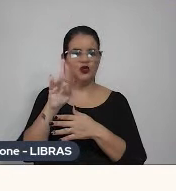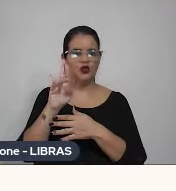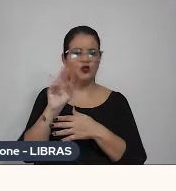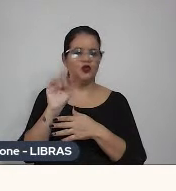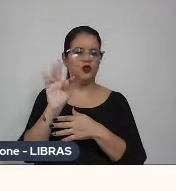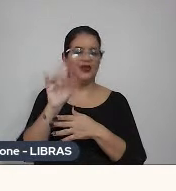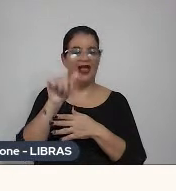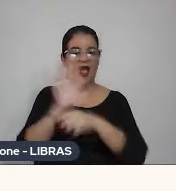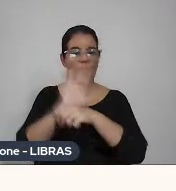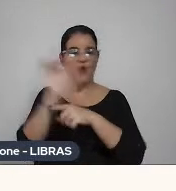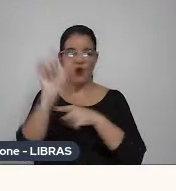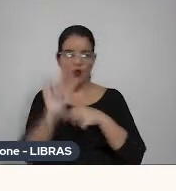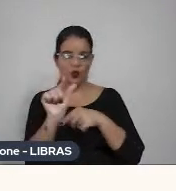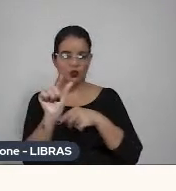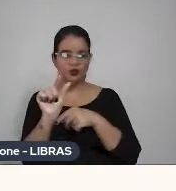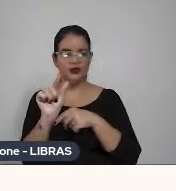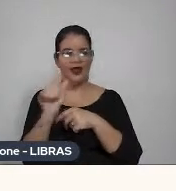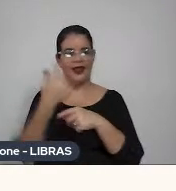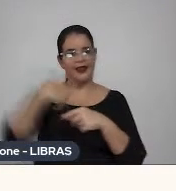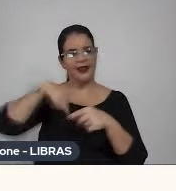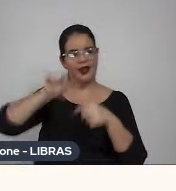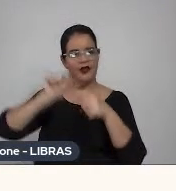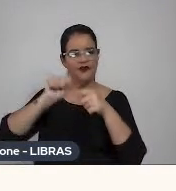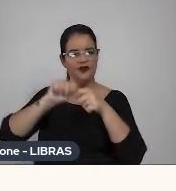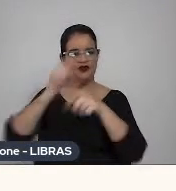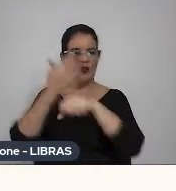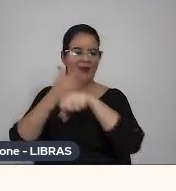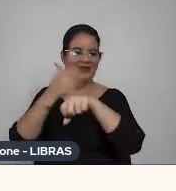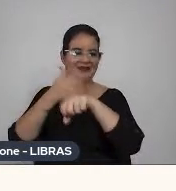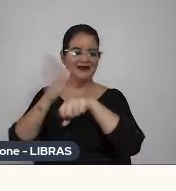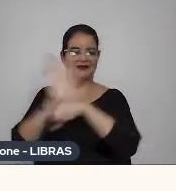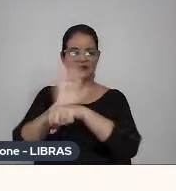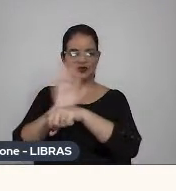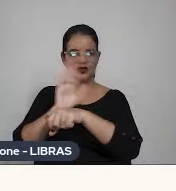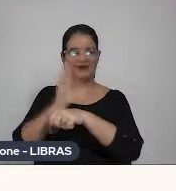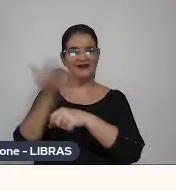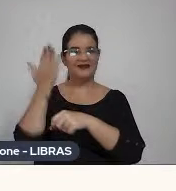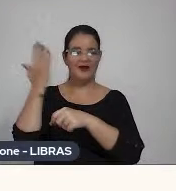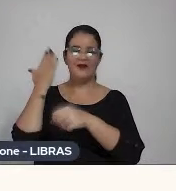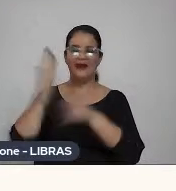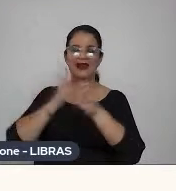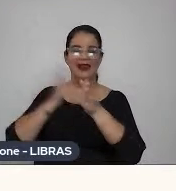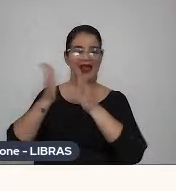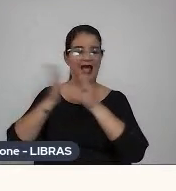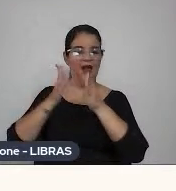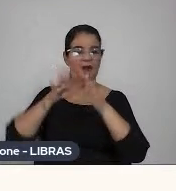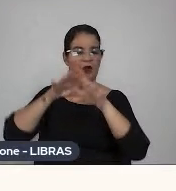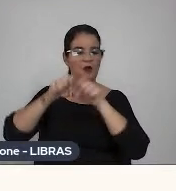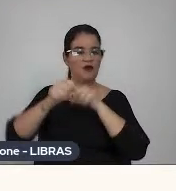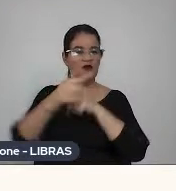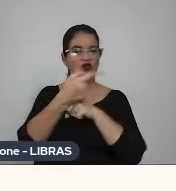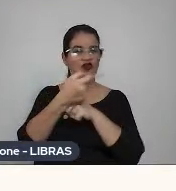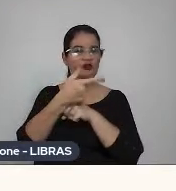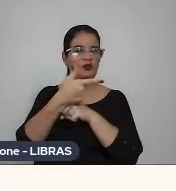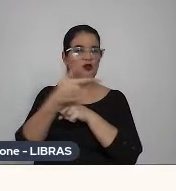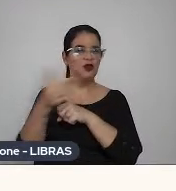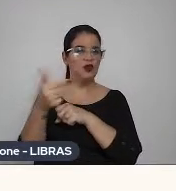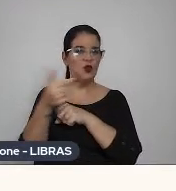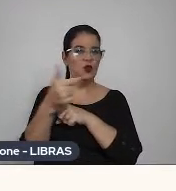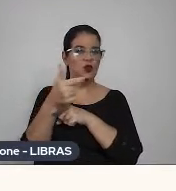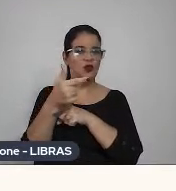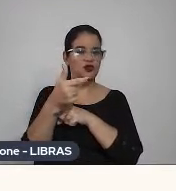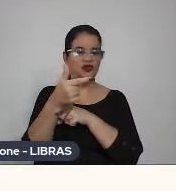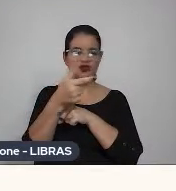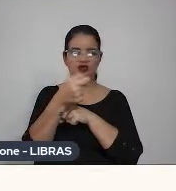que eu fiz como exercício de filmagem, né, na época, eu me formei em 2002, isso